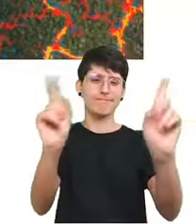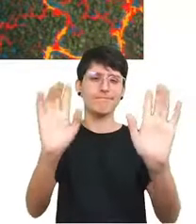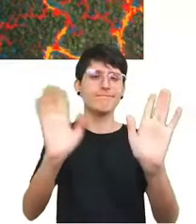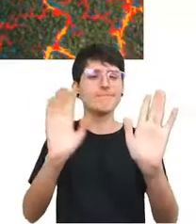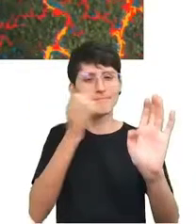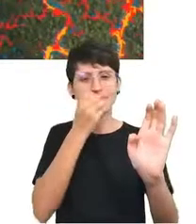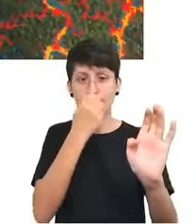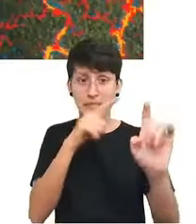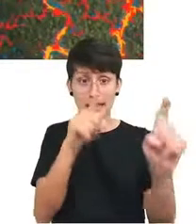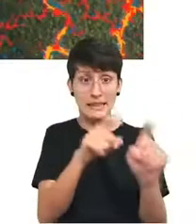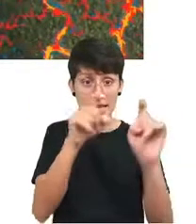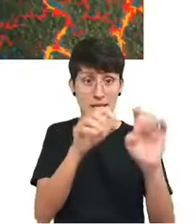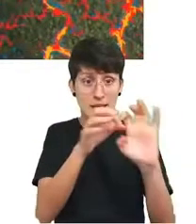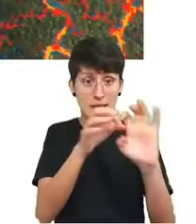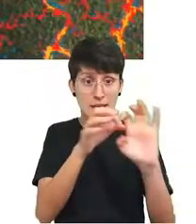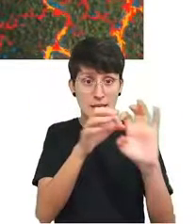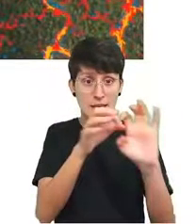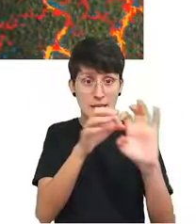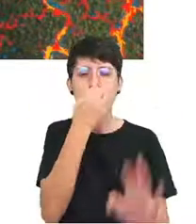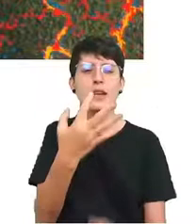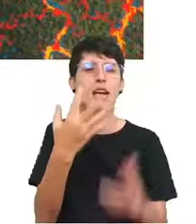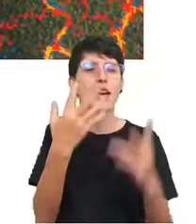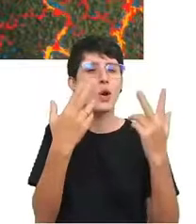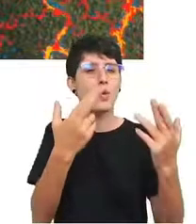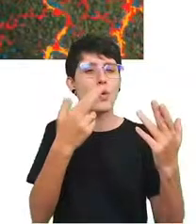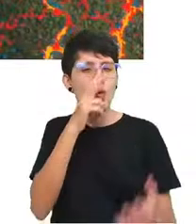O machine learning também é extremamente